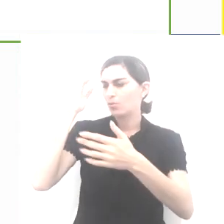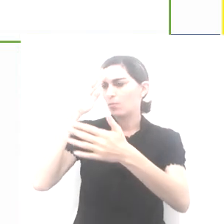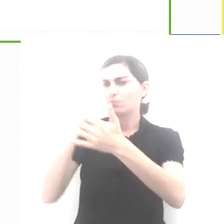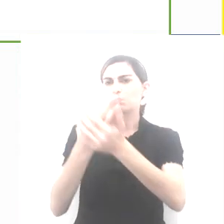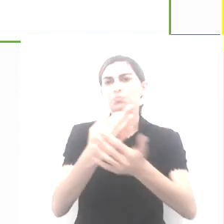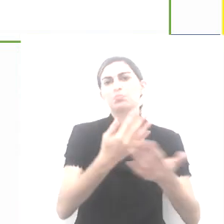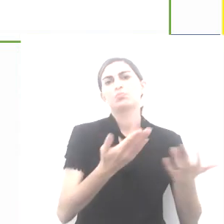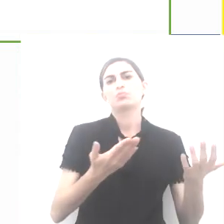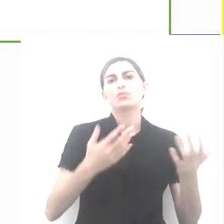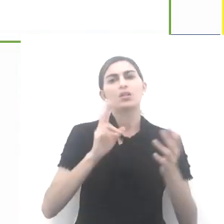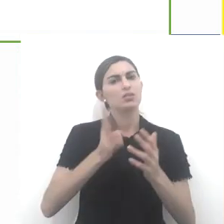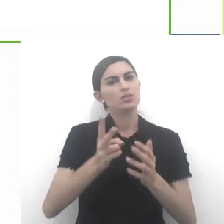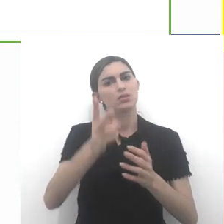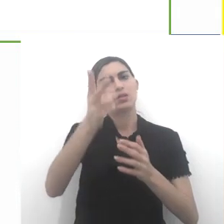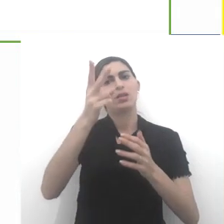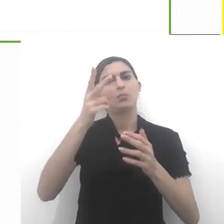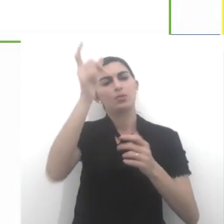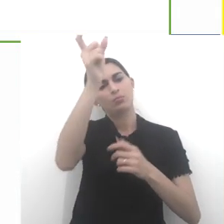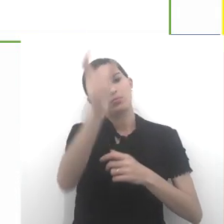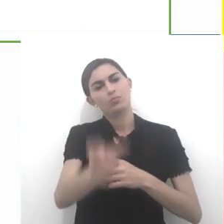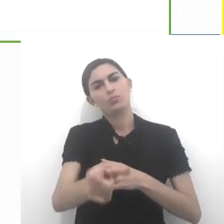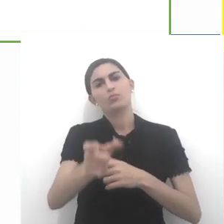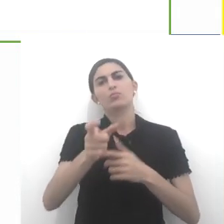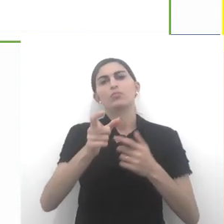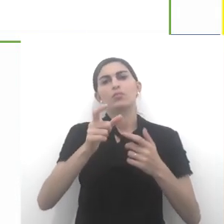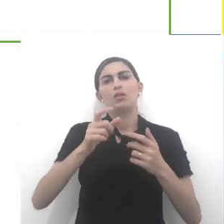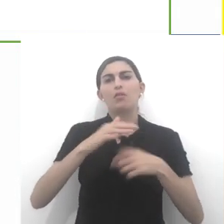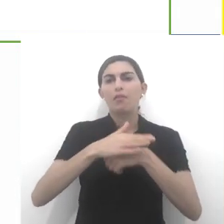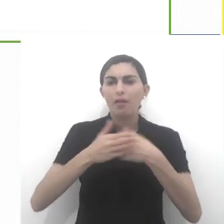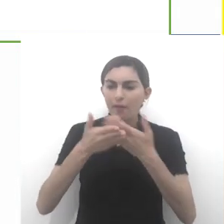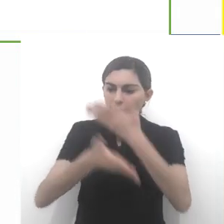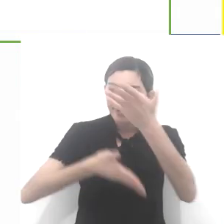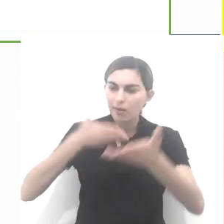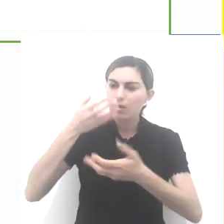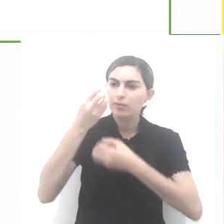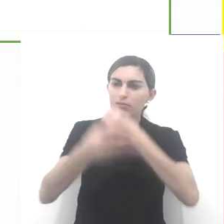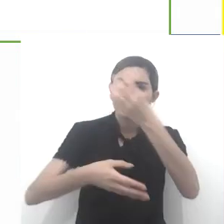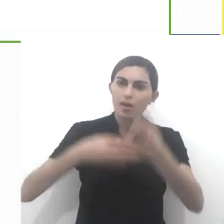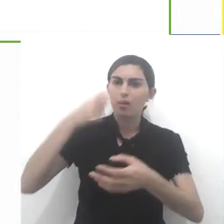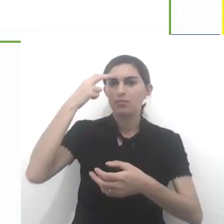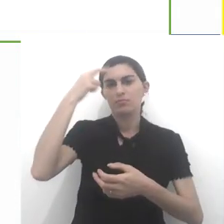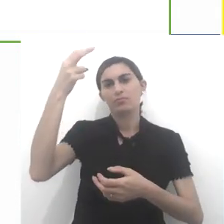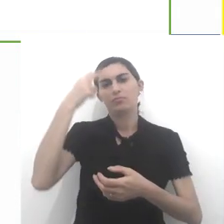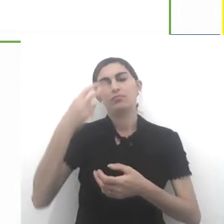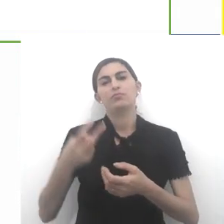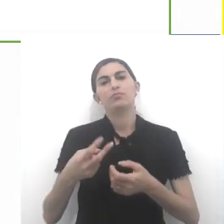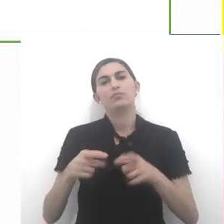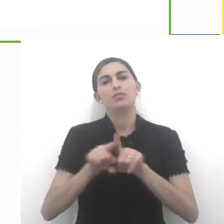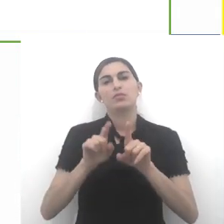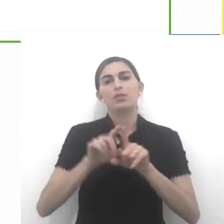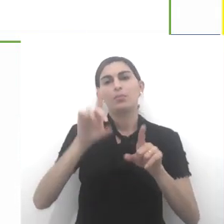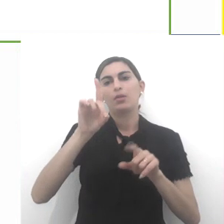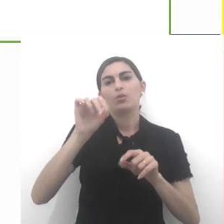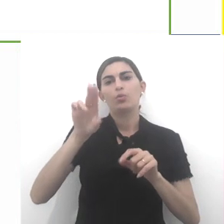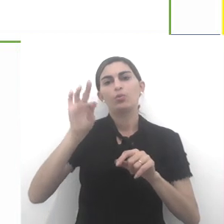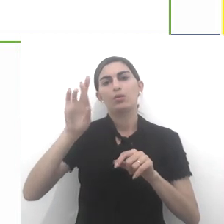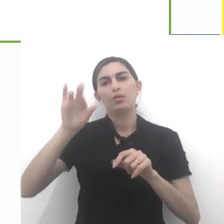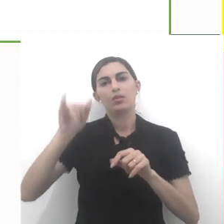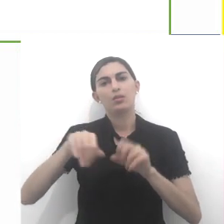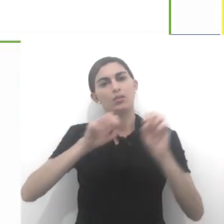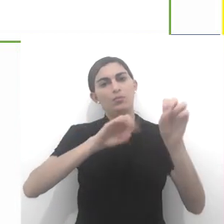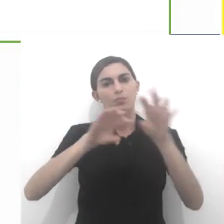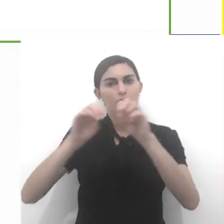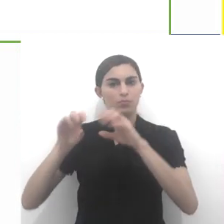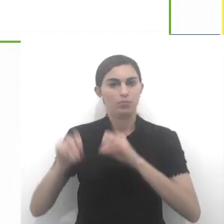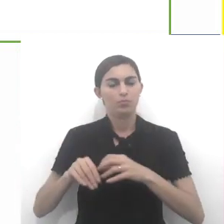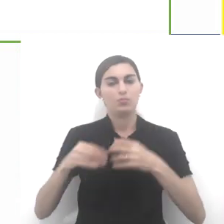seguidores. São quase sempre figurados pela caridade e sabedoria sobre a doutrina a que